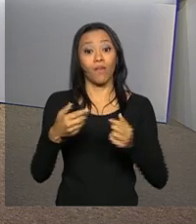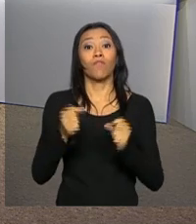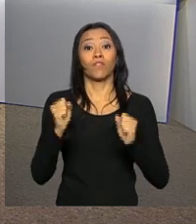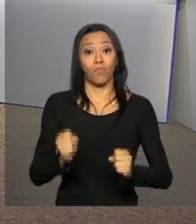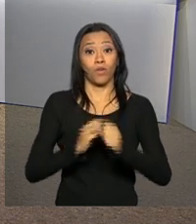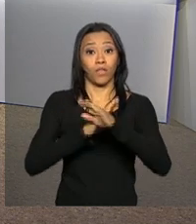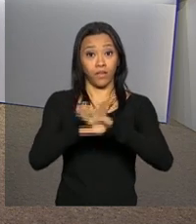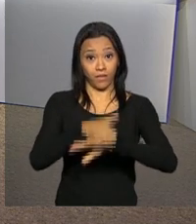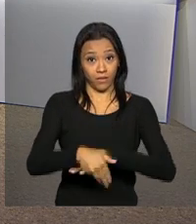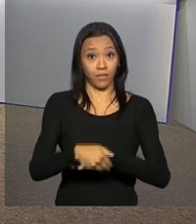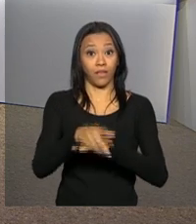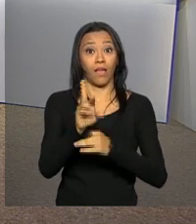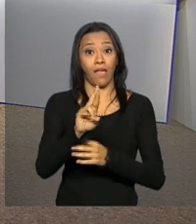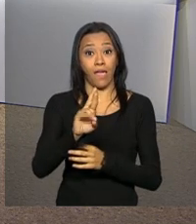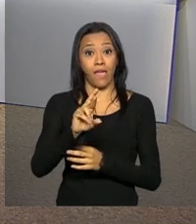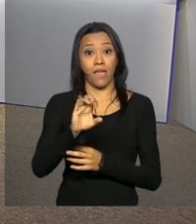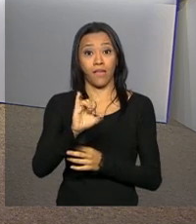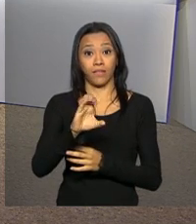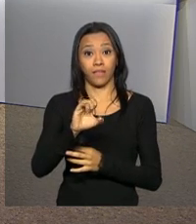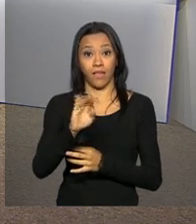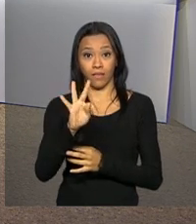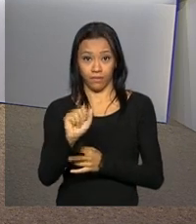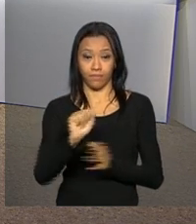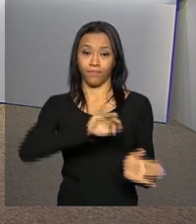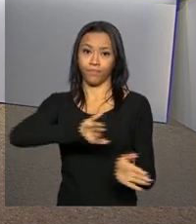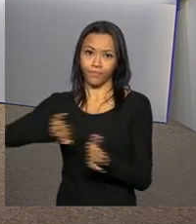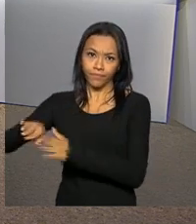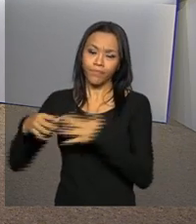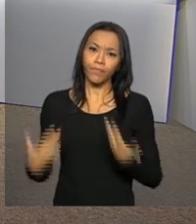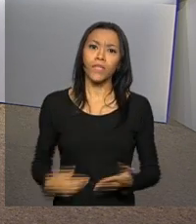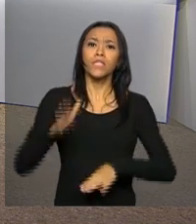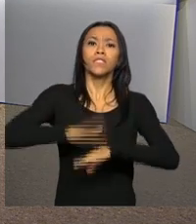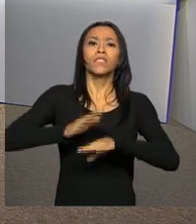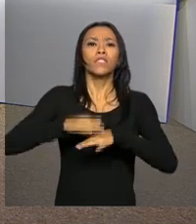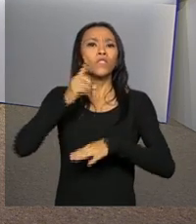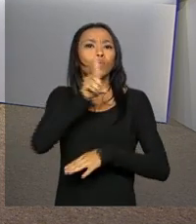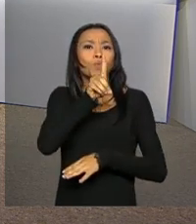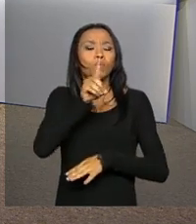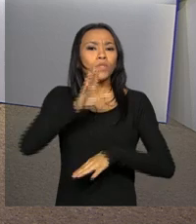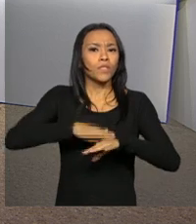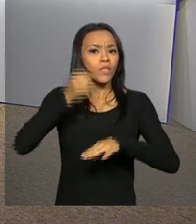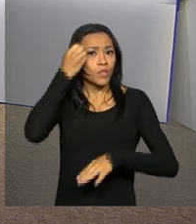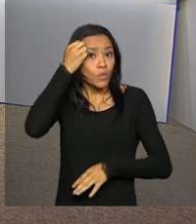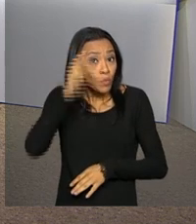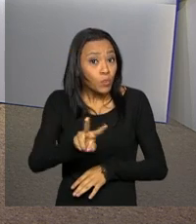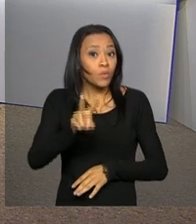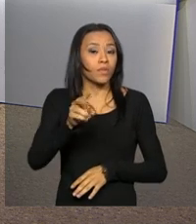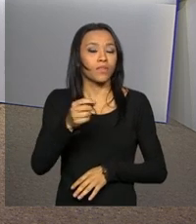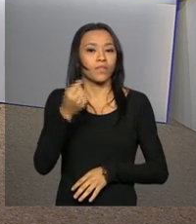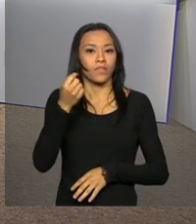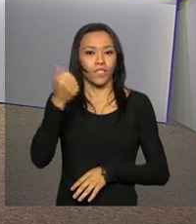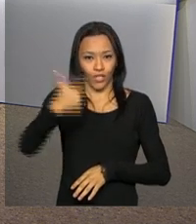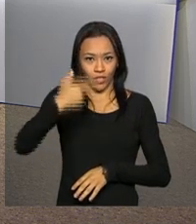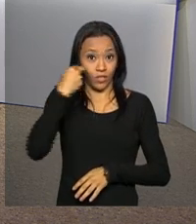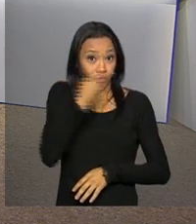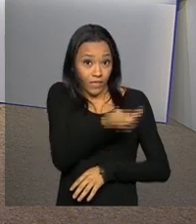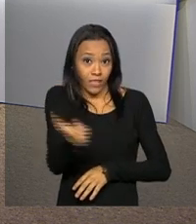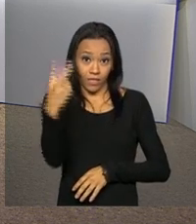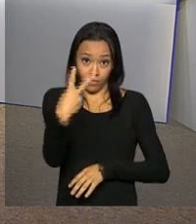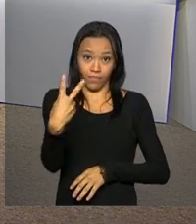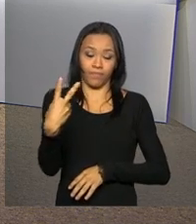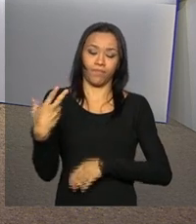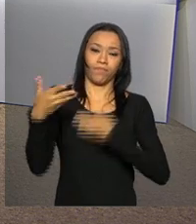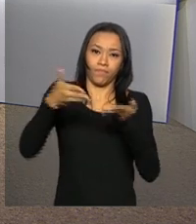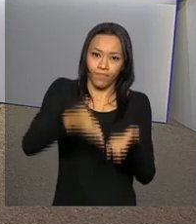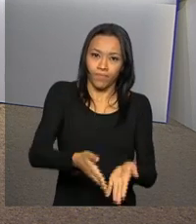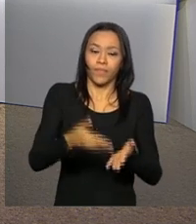.fazenda.gov.br. Bom, no segundo dia de visita ao Brasil, a diretora-geral da Organização Mundial da Saúde,